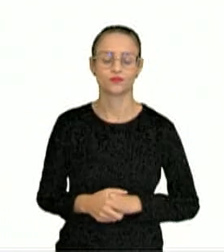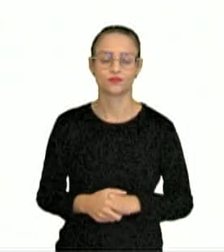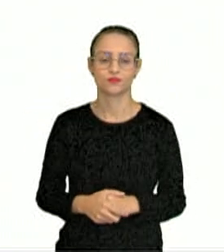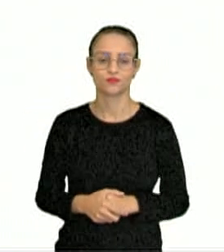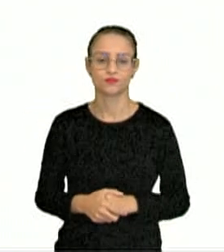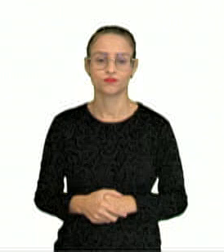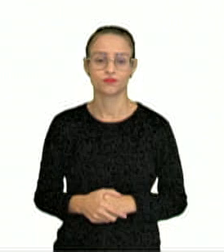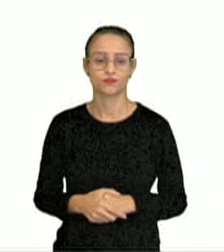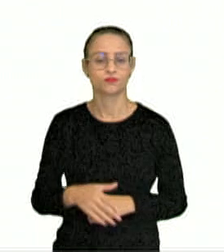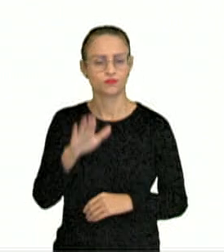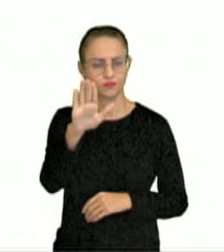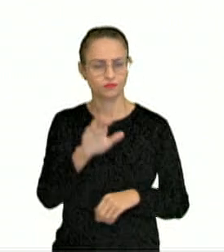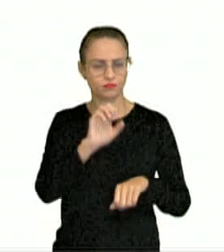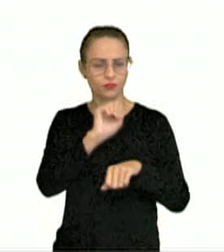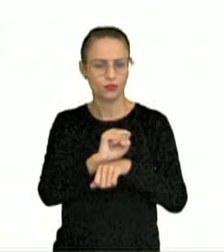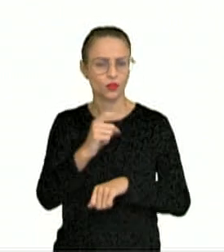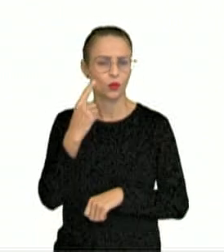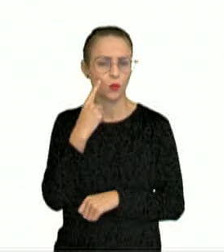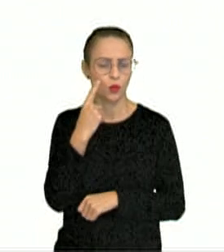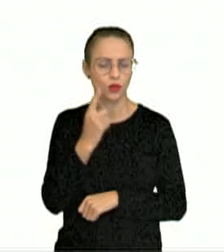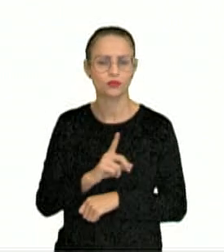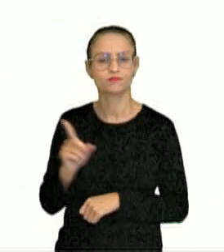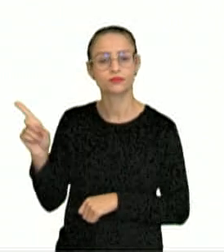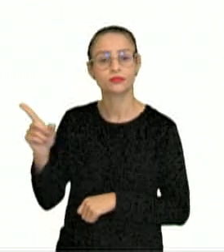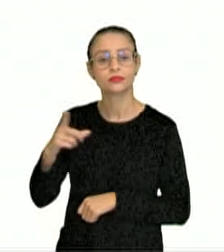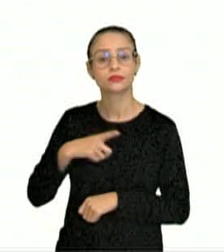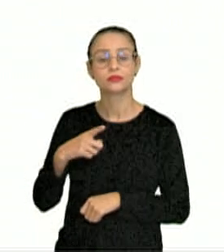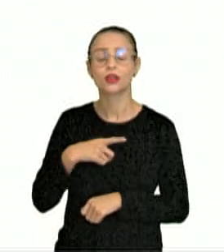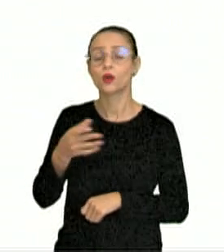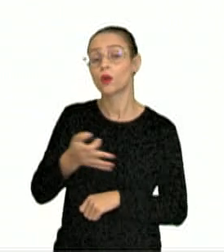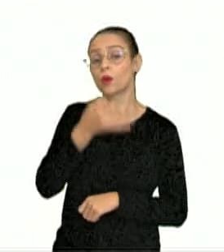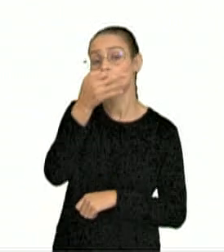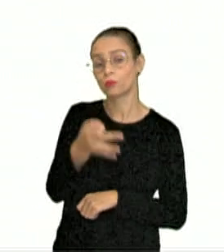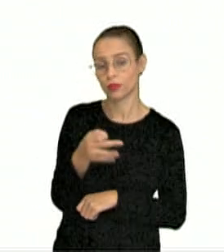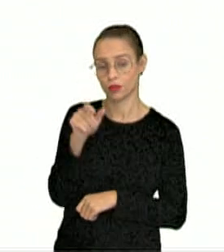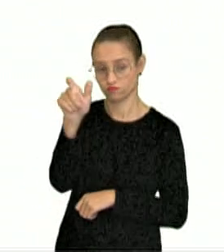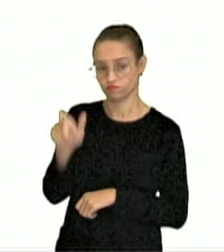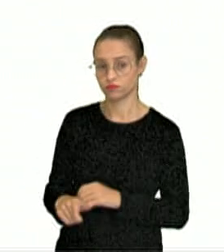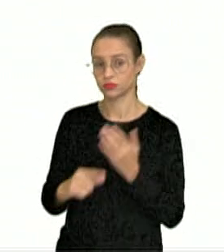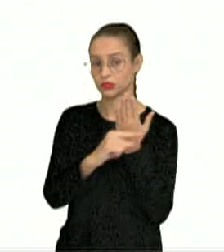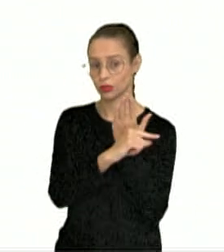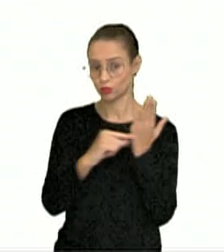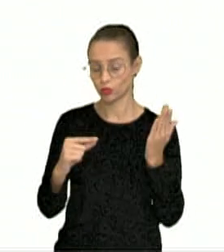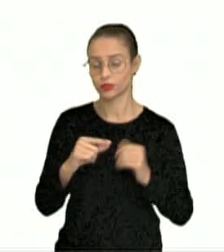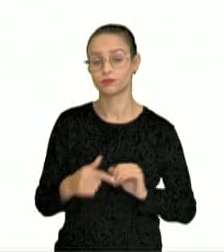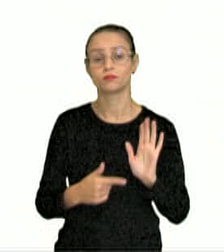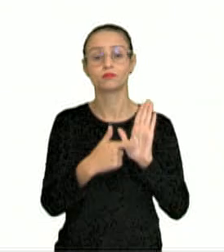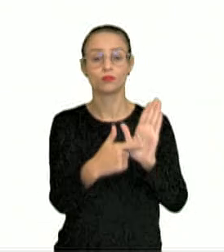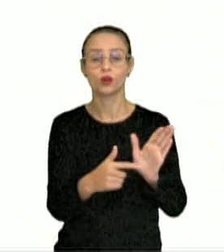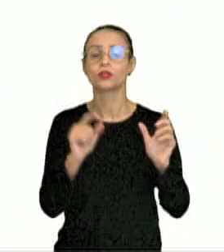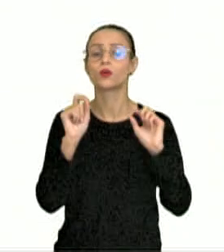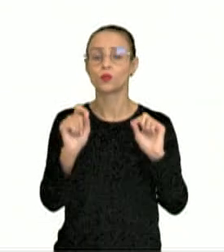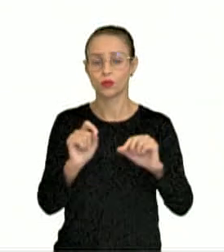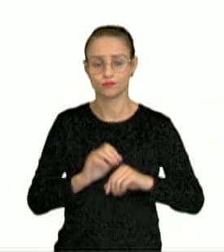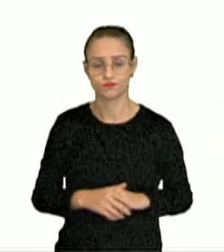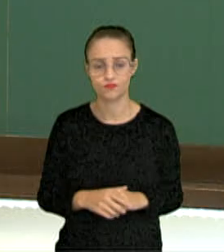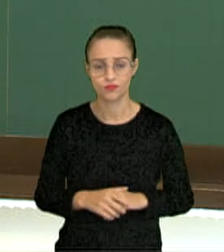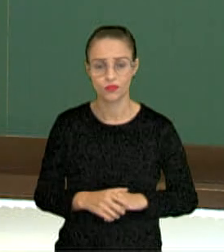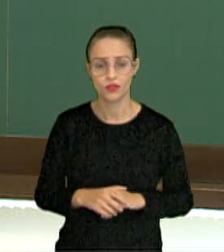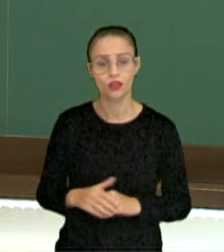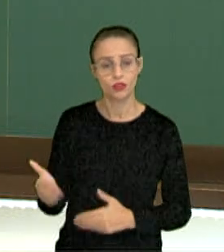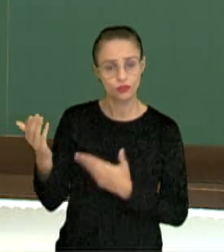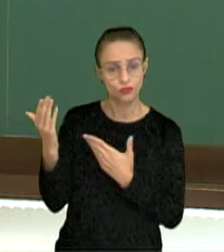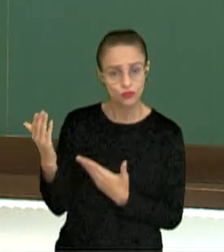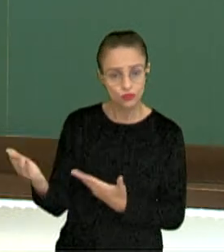Fazendo uma pausa nesse trecho, nós temos a opinião da autora. Ela manifesta a seguinte opinião, que o